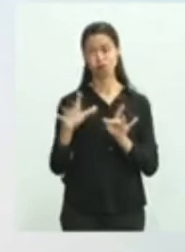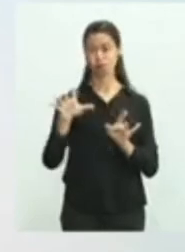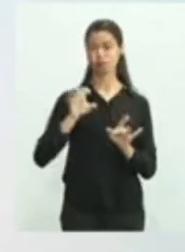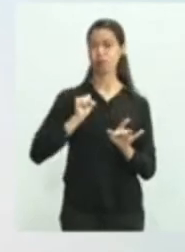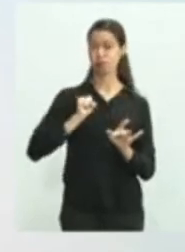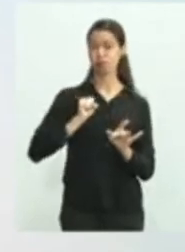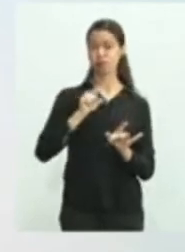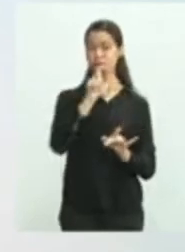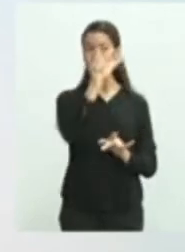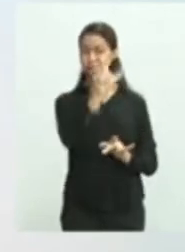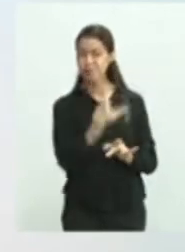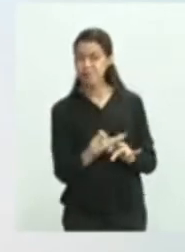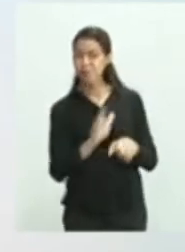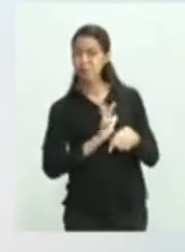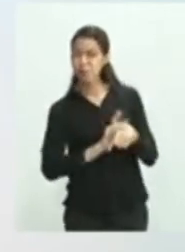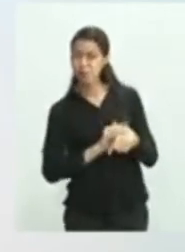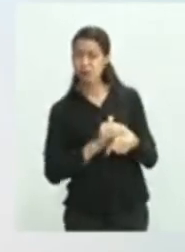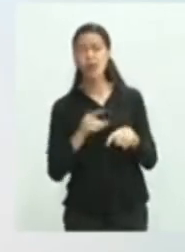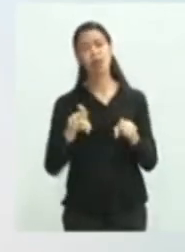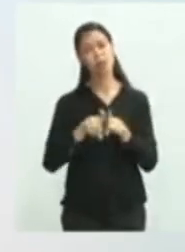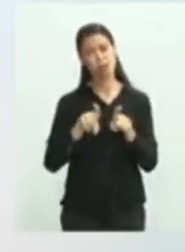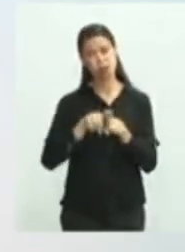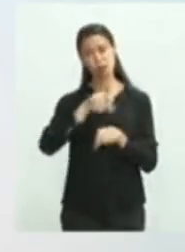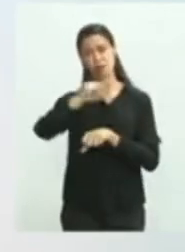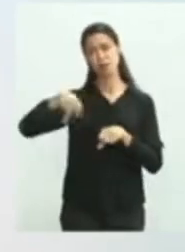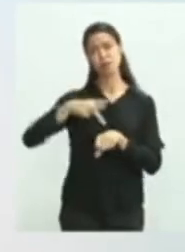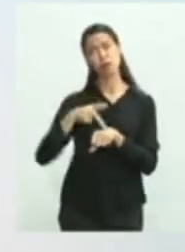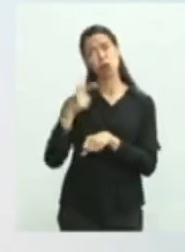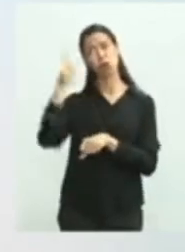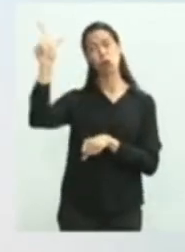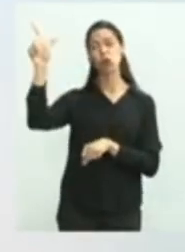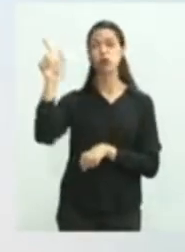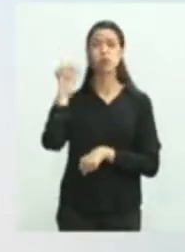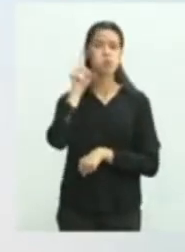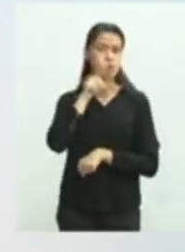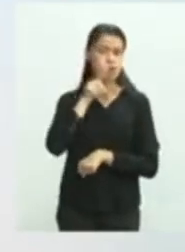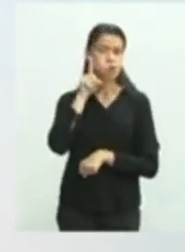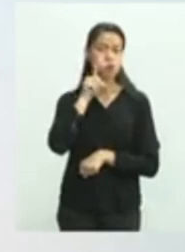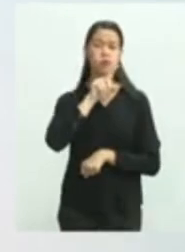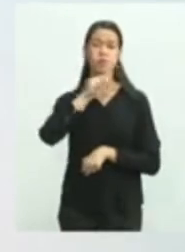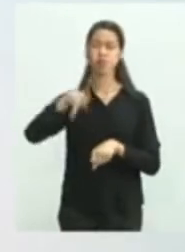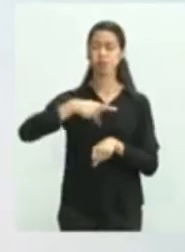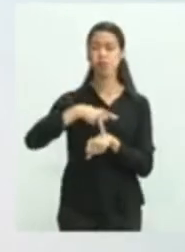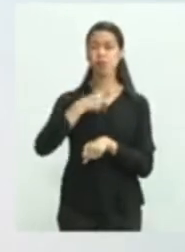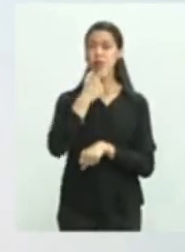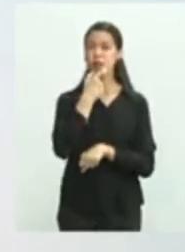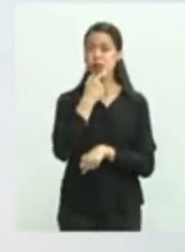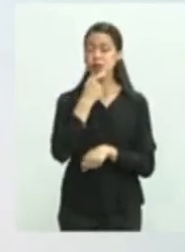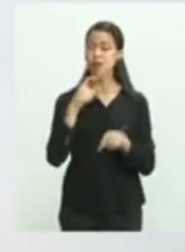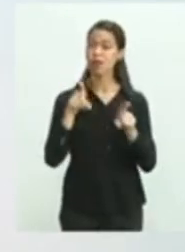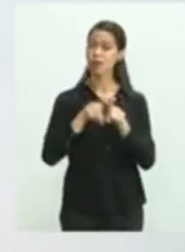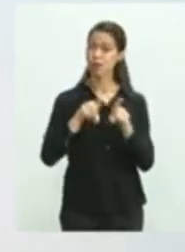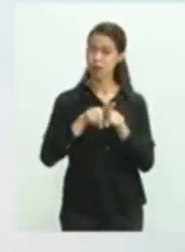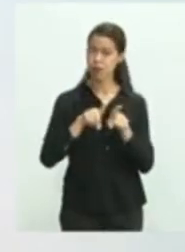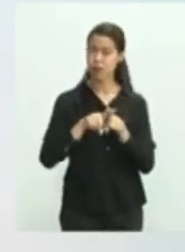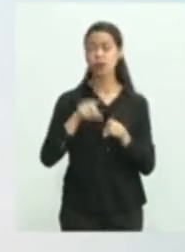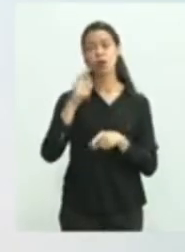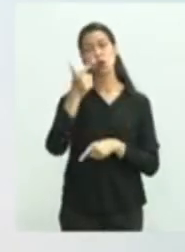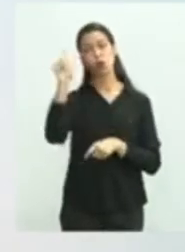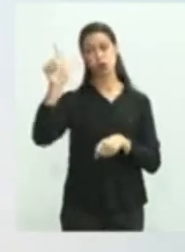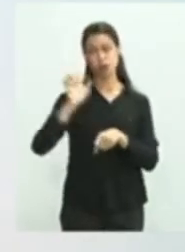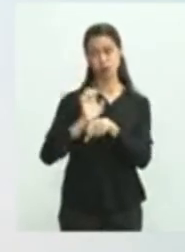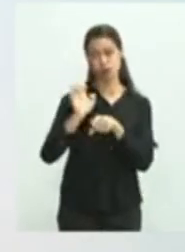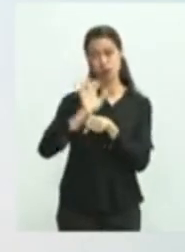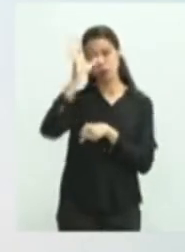Estados Unidos, Inglaterra e São Paulo. No grupo dos internados, nós temos hoje